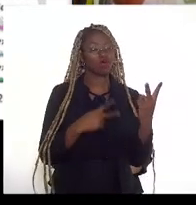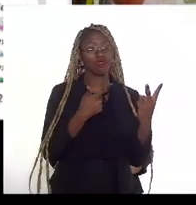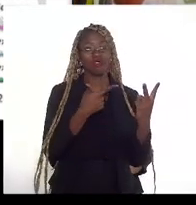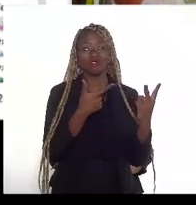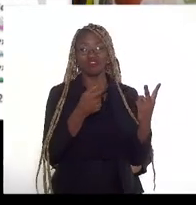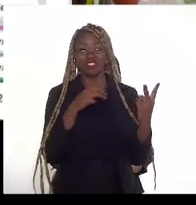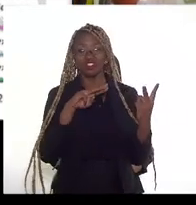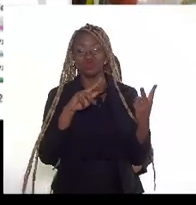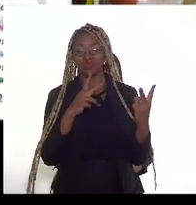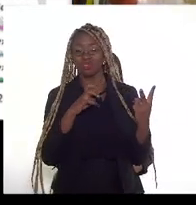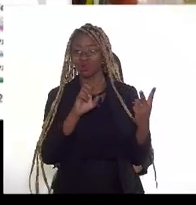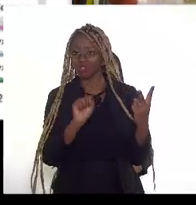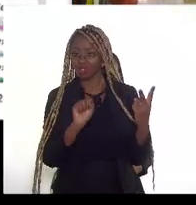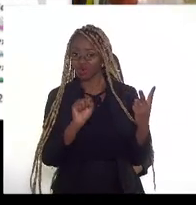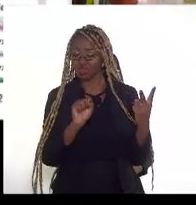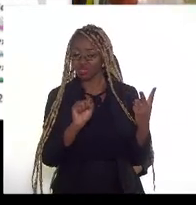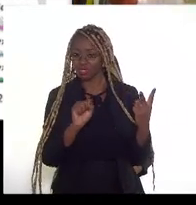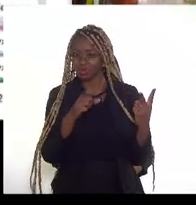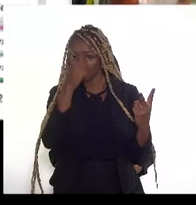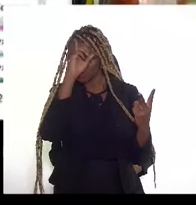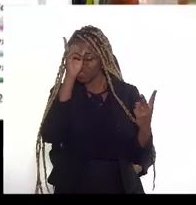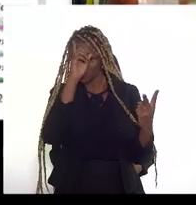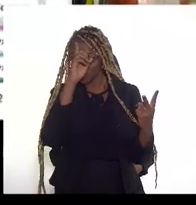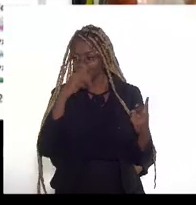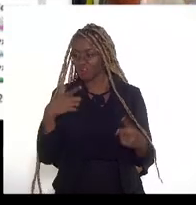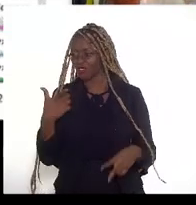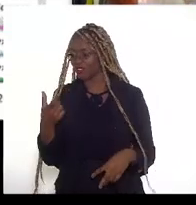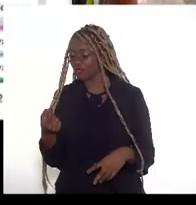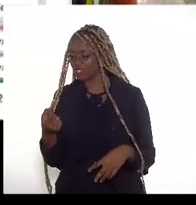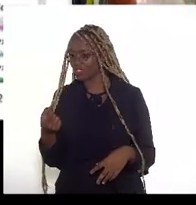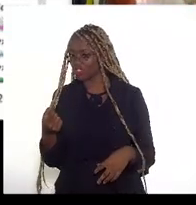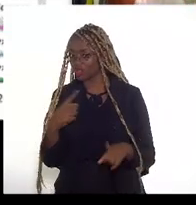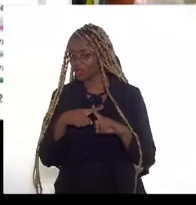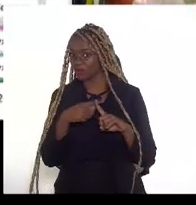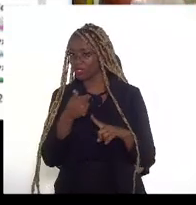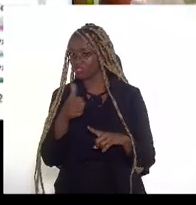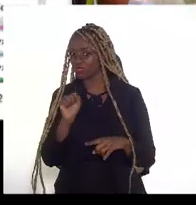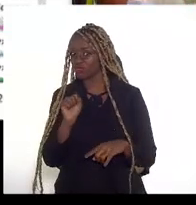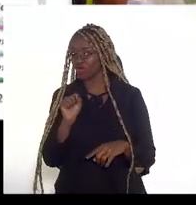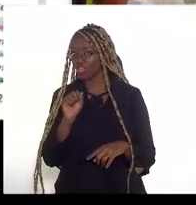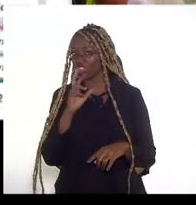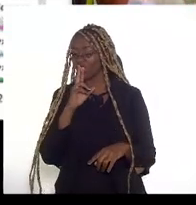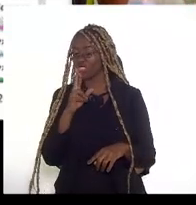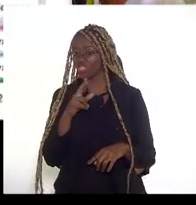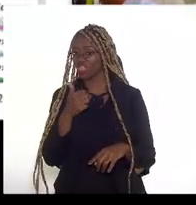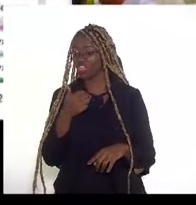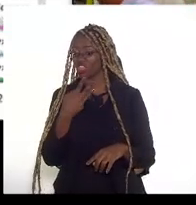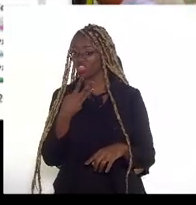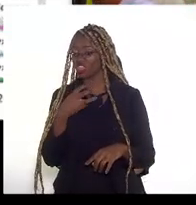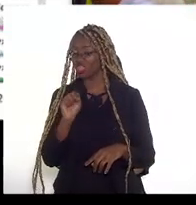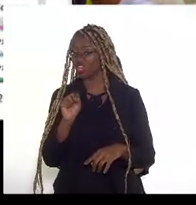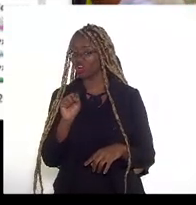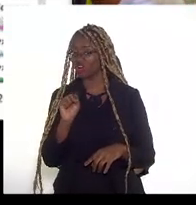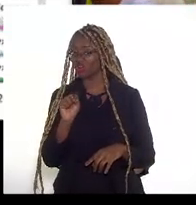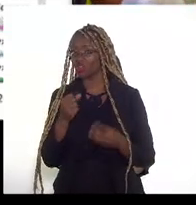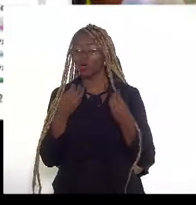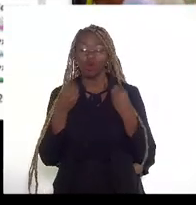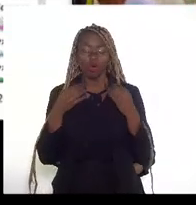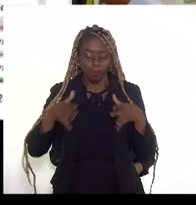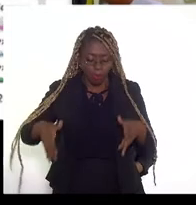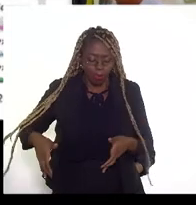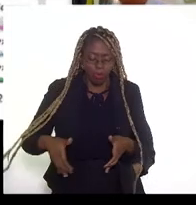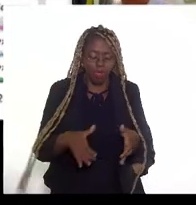cúbicos por dia, se eu somar 20 com 18, eu estou 38. Como é que num duto que só cabe 20,